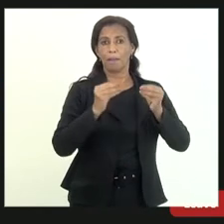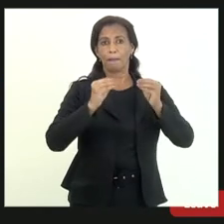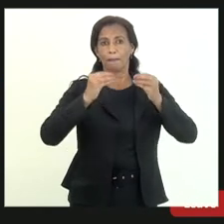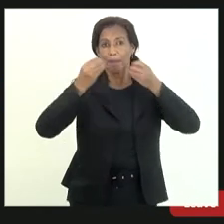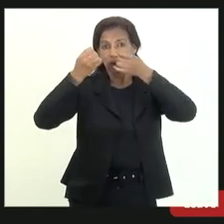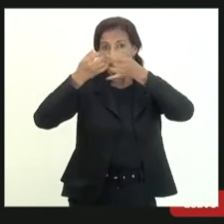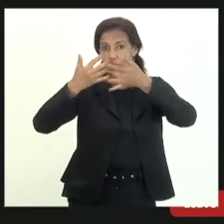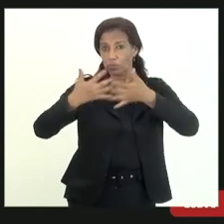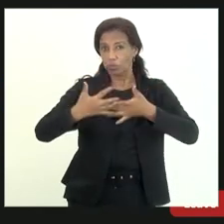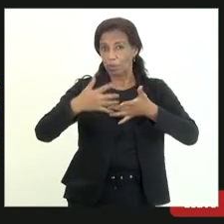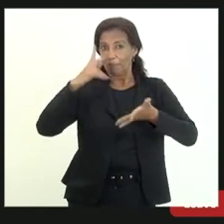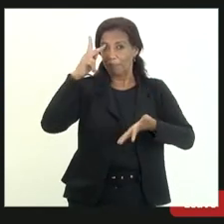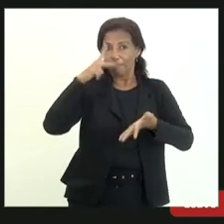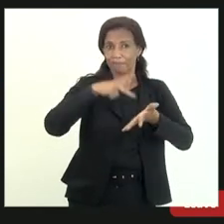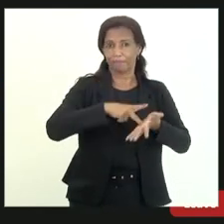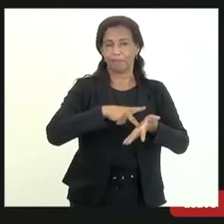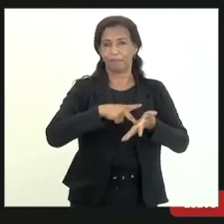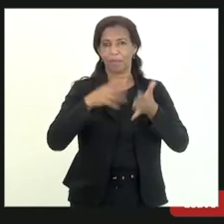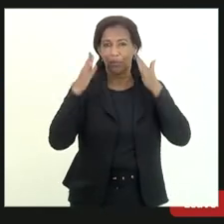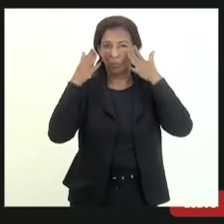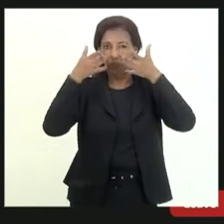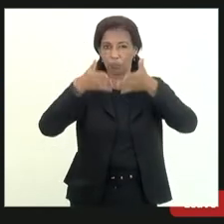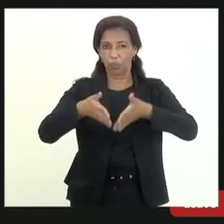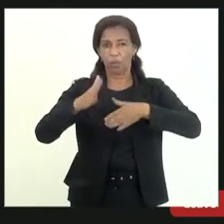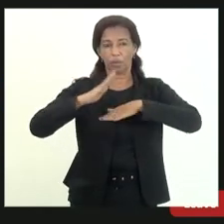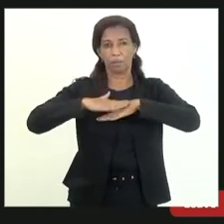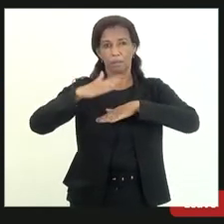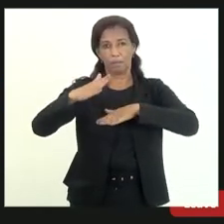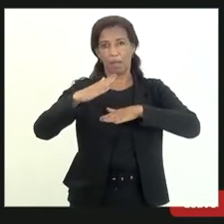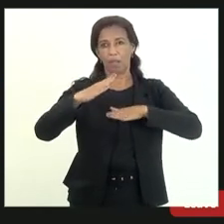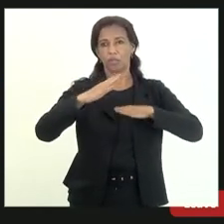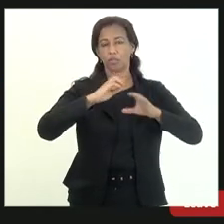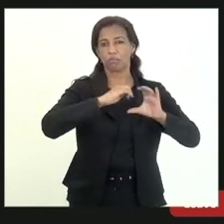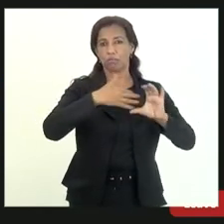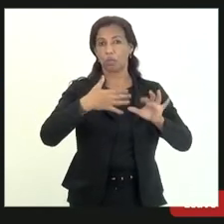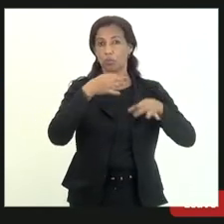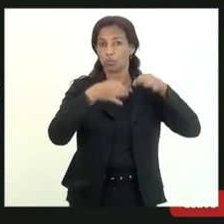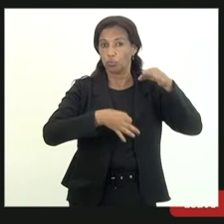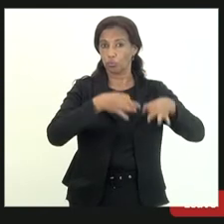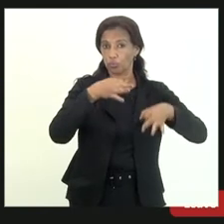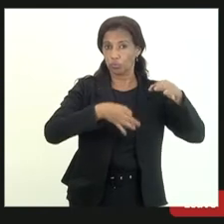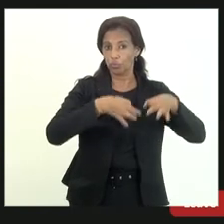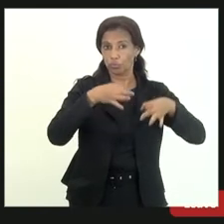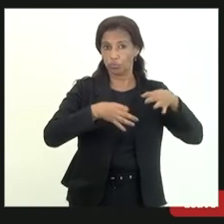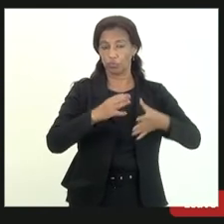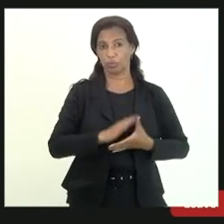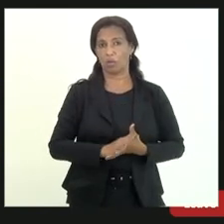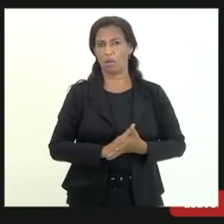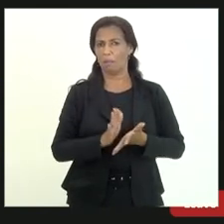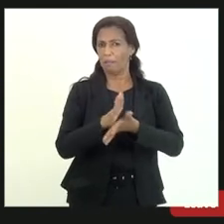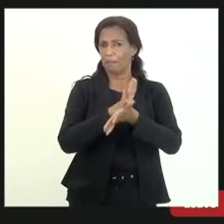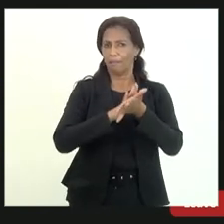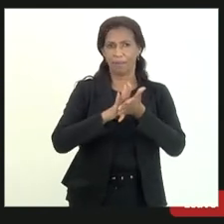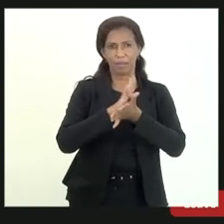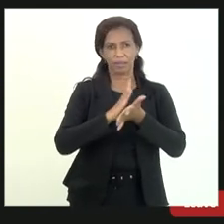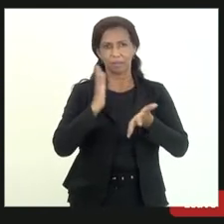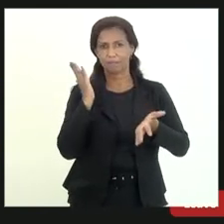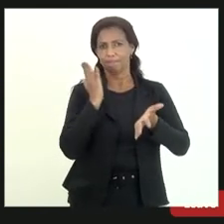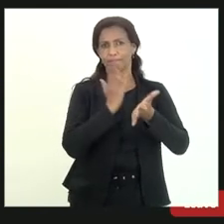precisa e aí eu estou focando mais na classificação jurídica mas nada impede que essa